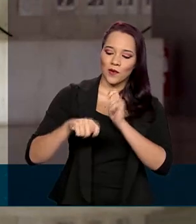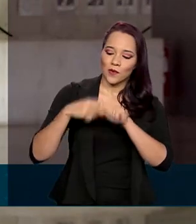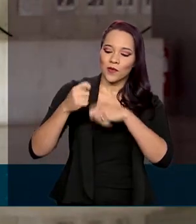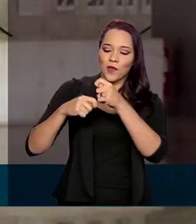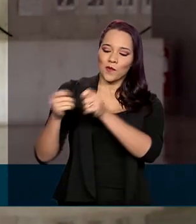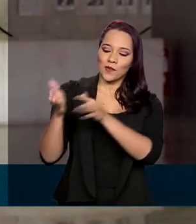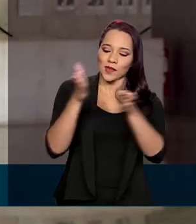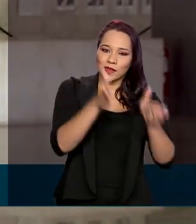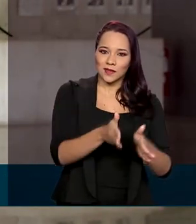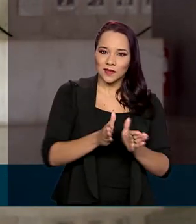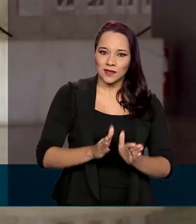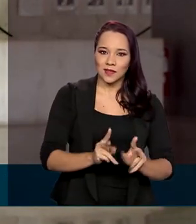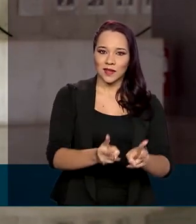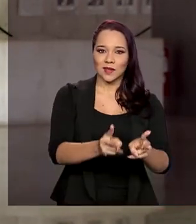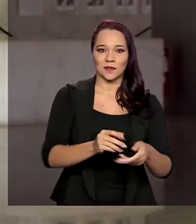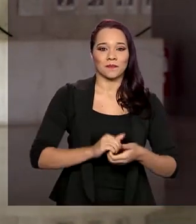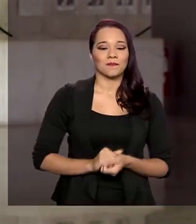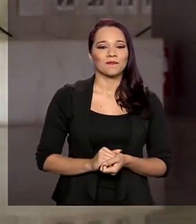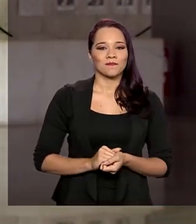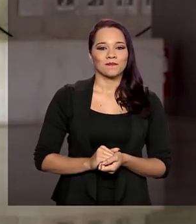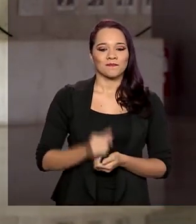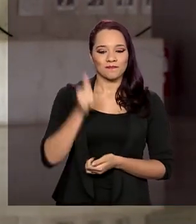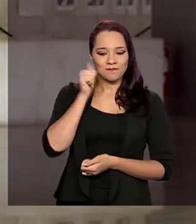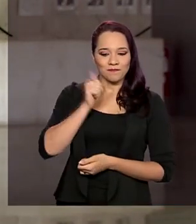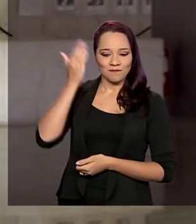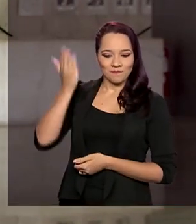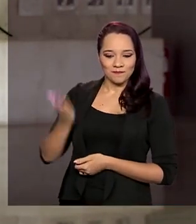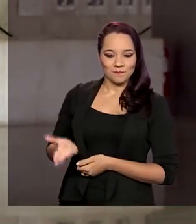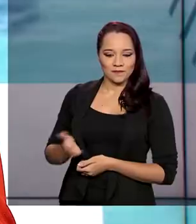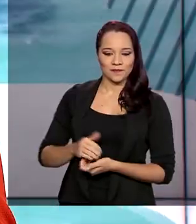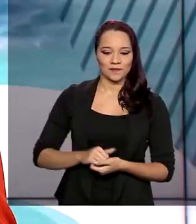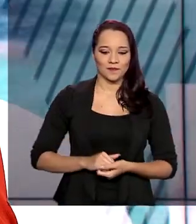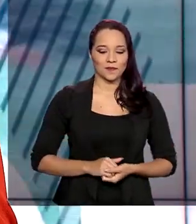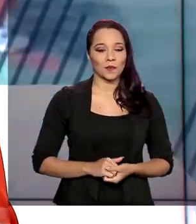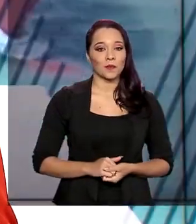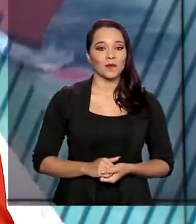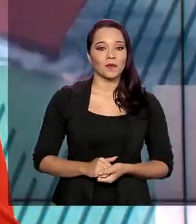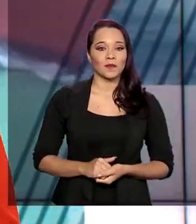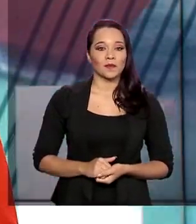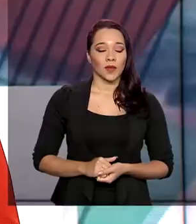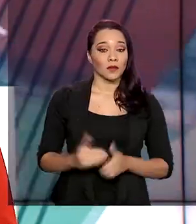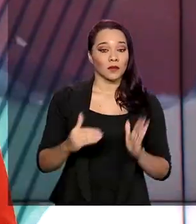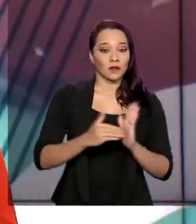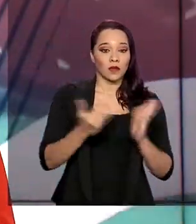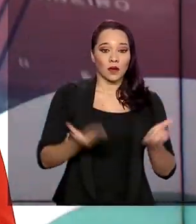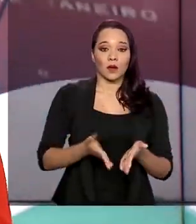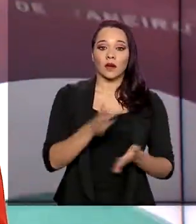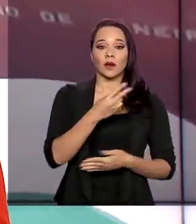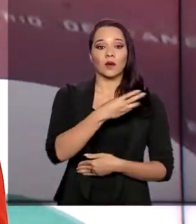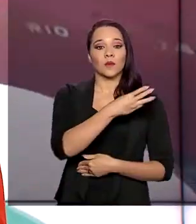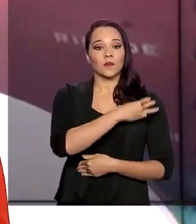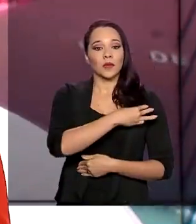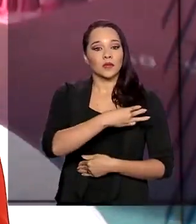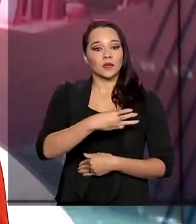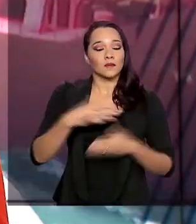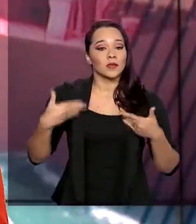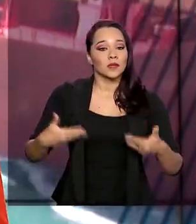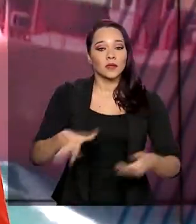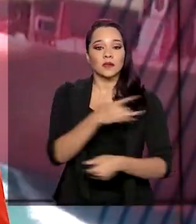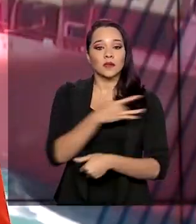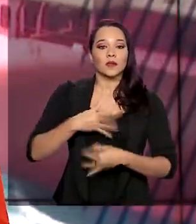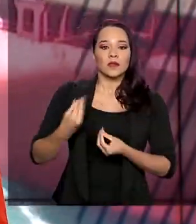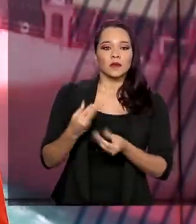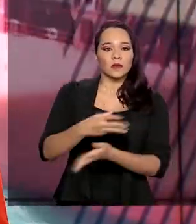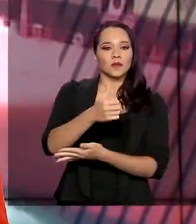novamente nos trilhos. Selma Dias para o Governo Agora. Até agora, Ministério da Saúde entregou mais de